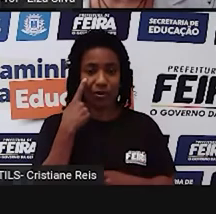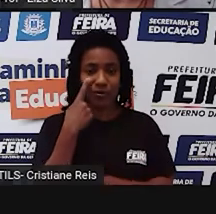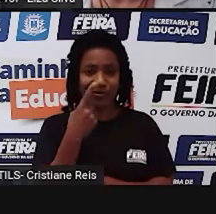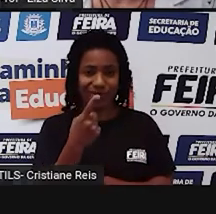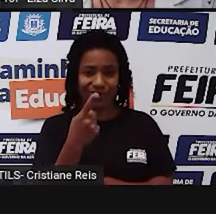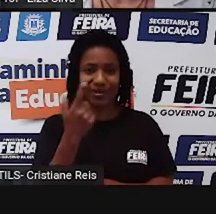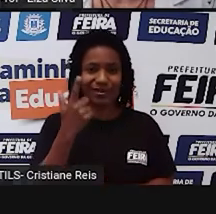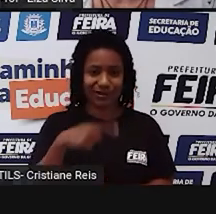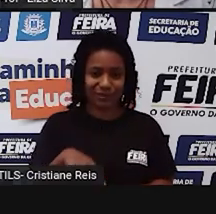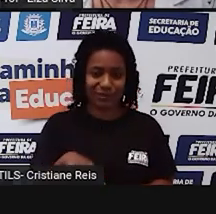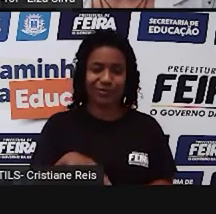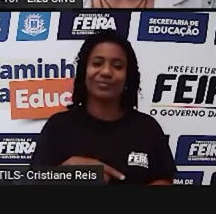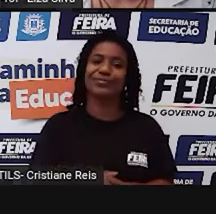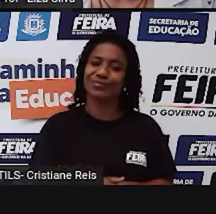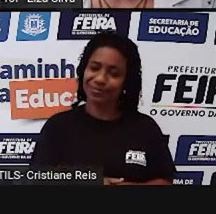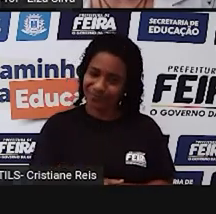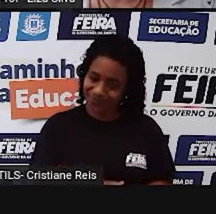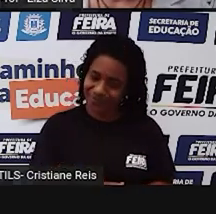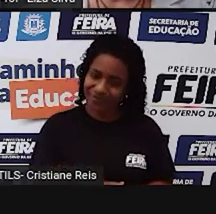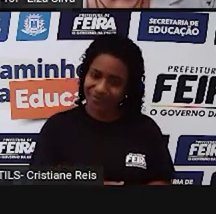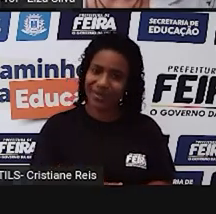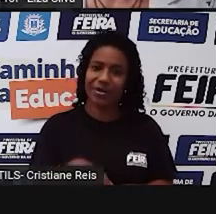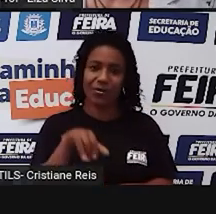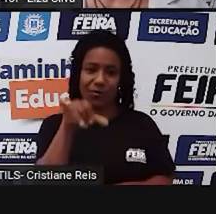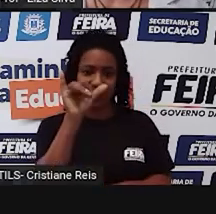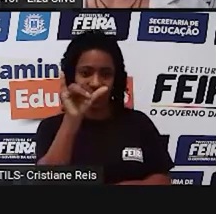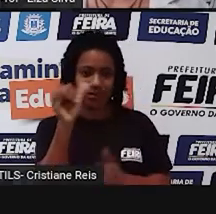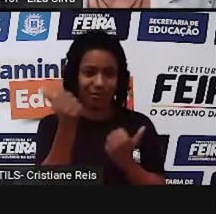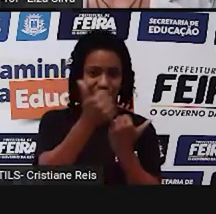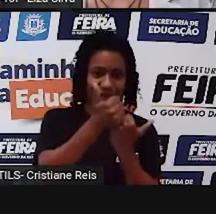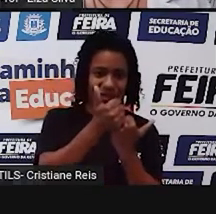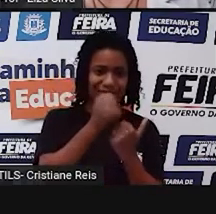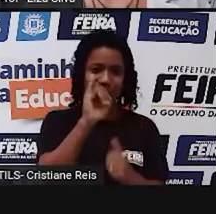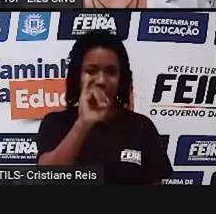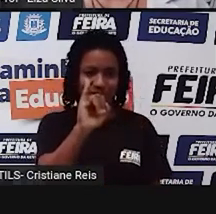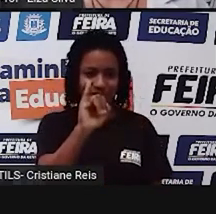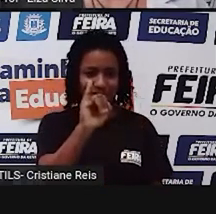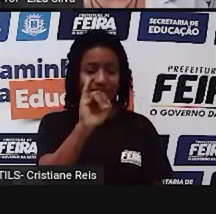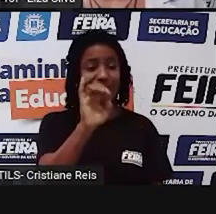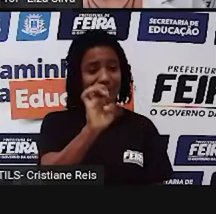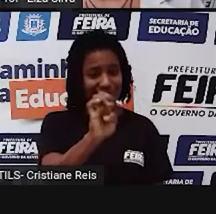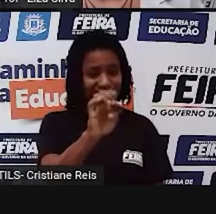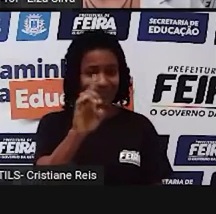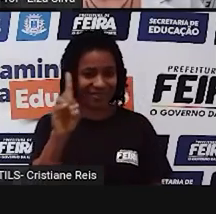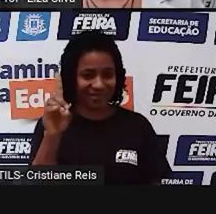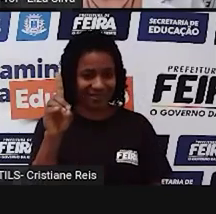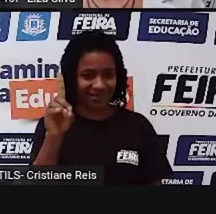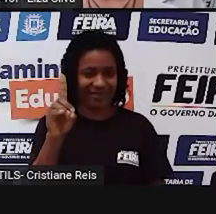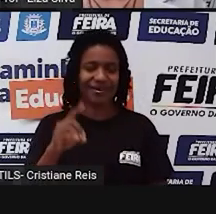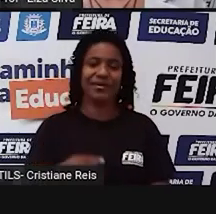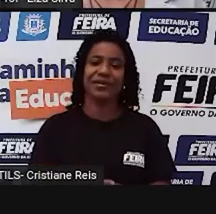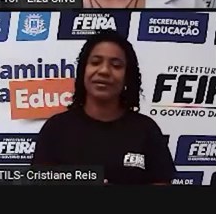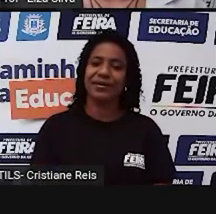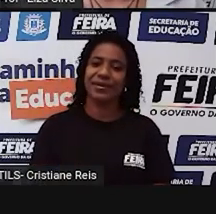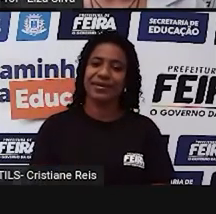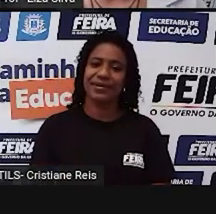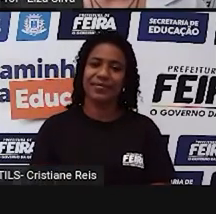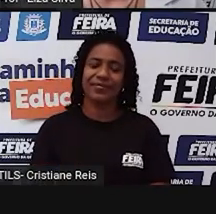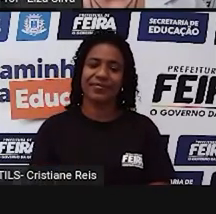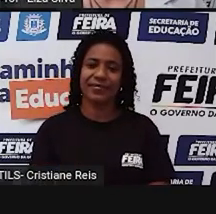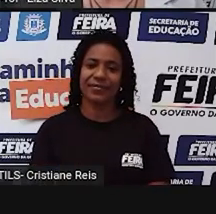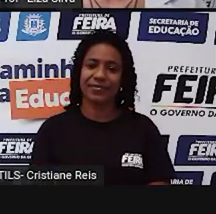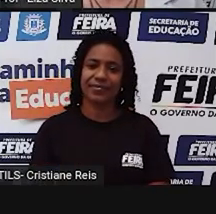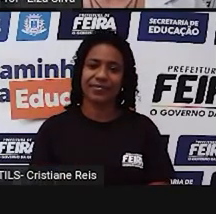novamente a regra, substituí-se por I, I, D. C, R, I, E, D. Cry it.